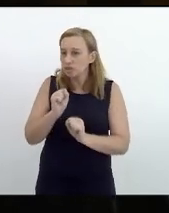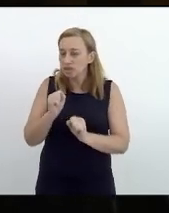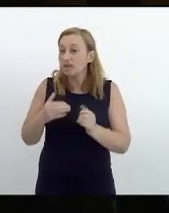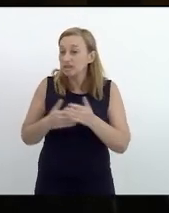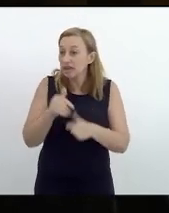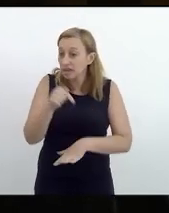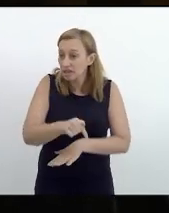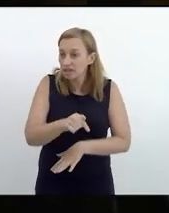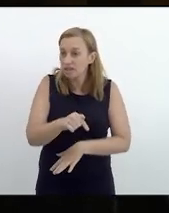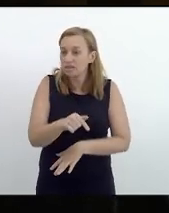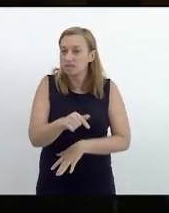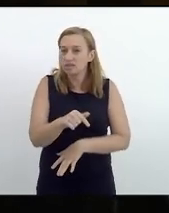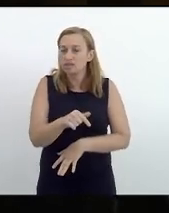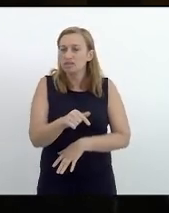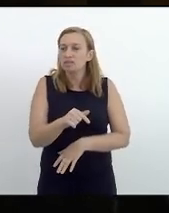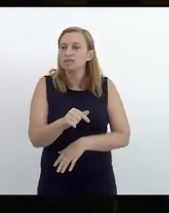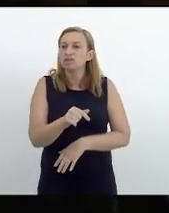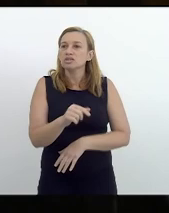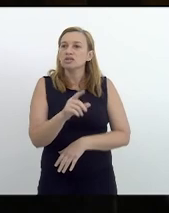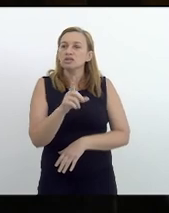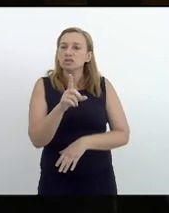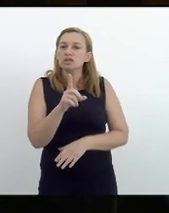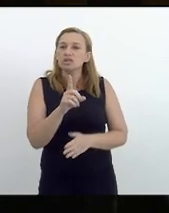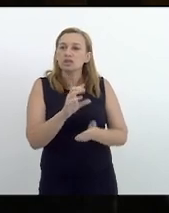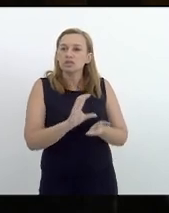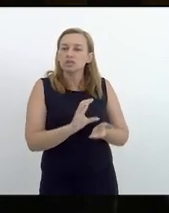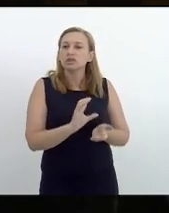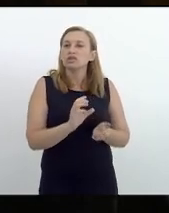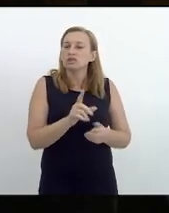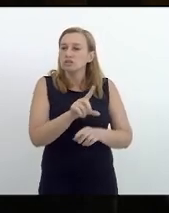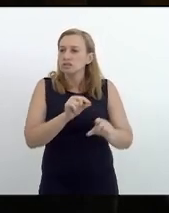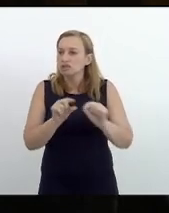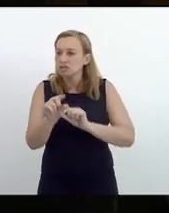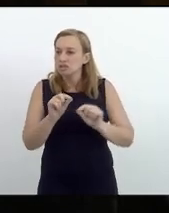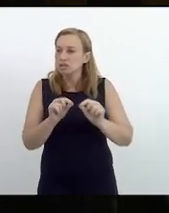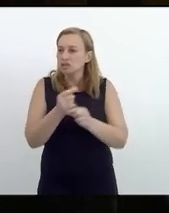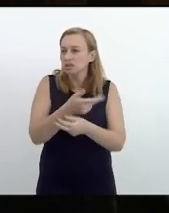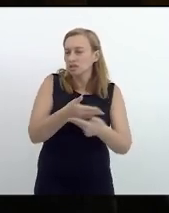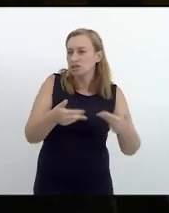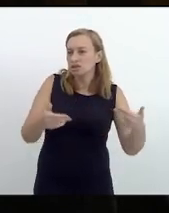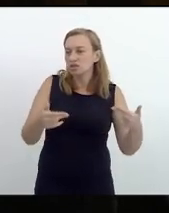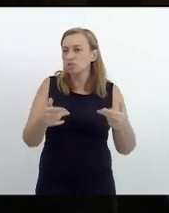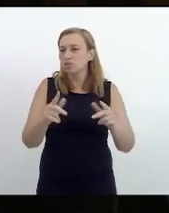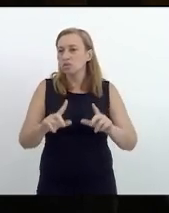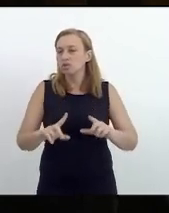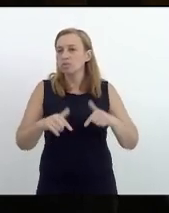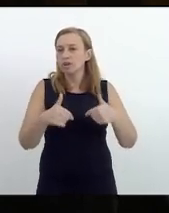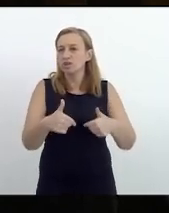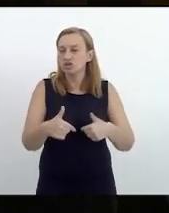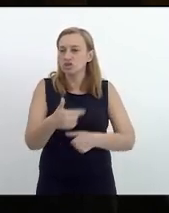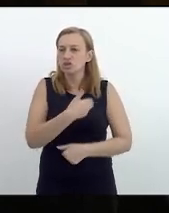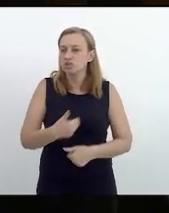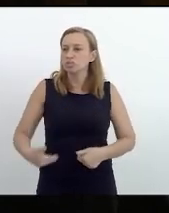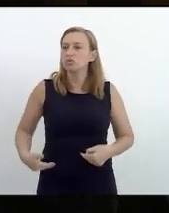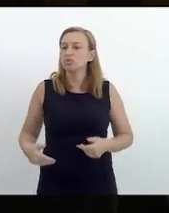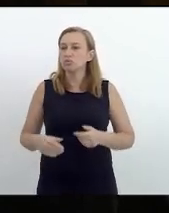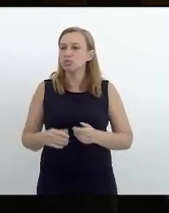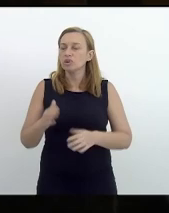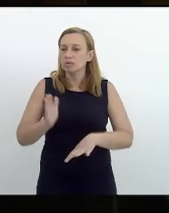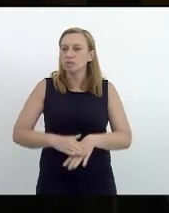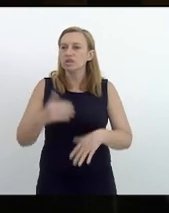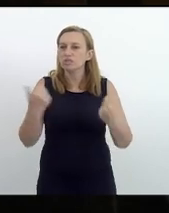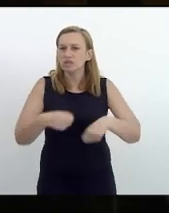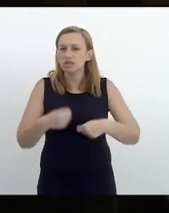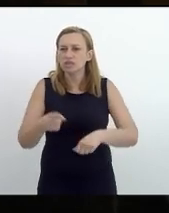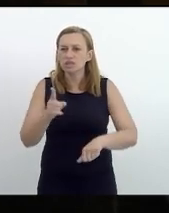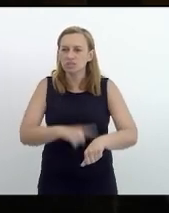podem ter e muito subsídios para tomada de decisões para execução do orçamento público na direção de fato de quem mais precisa nesse momento que